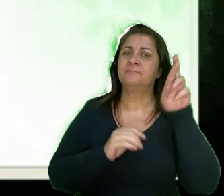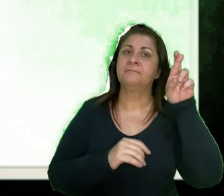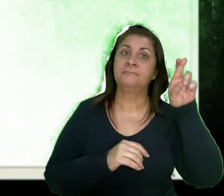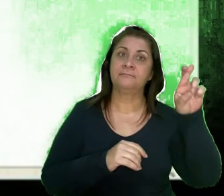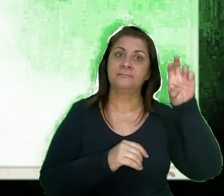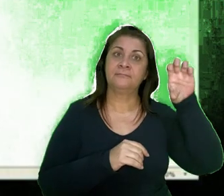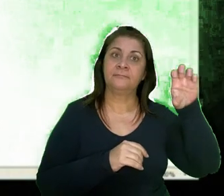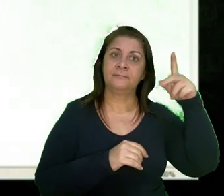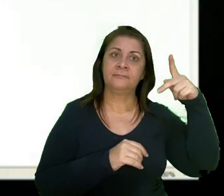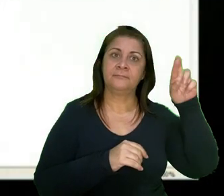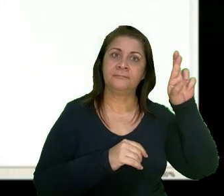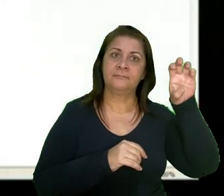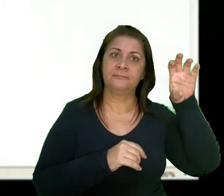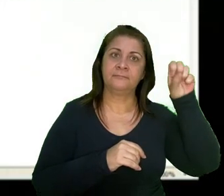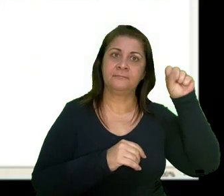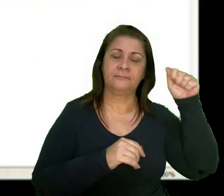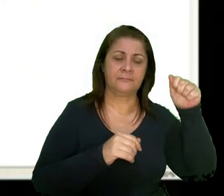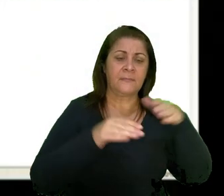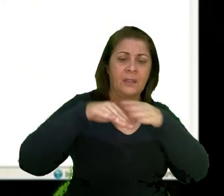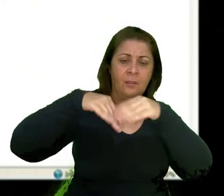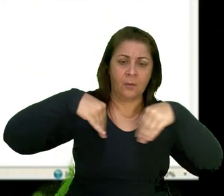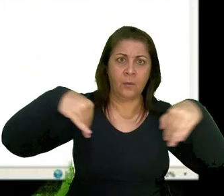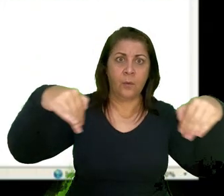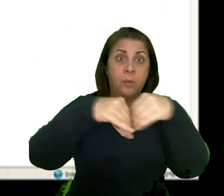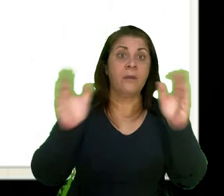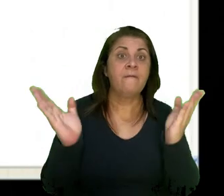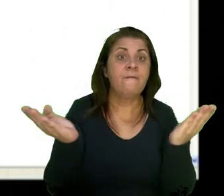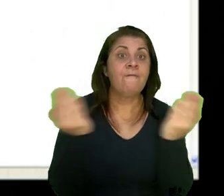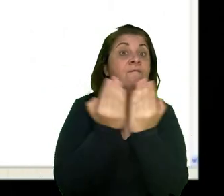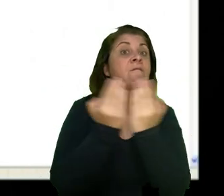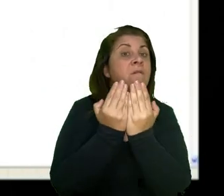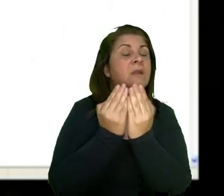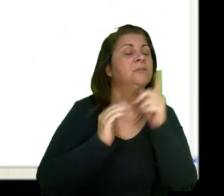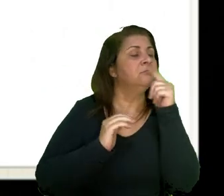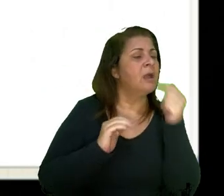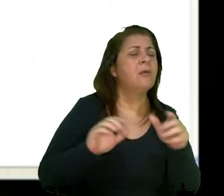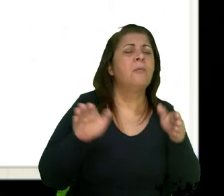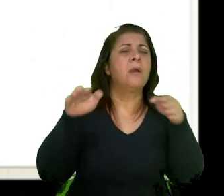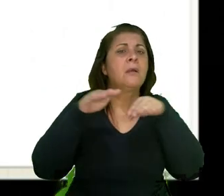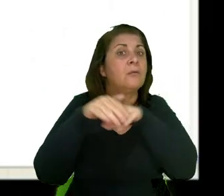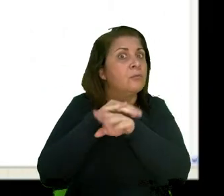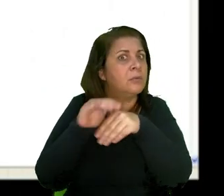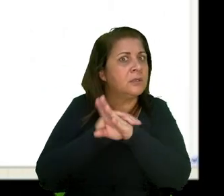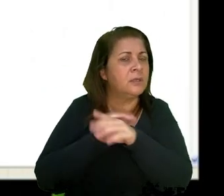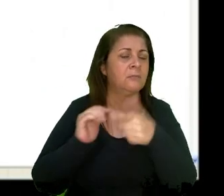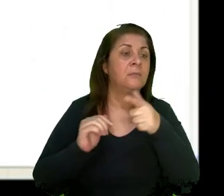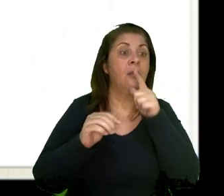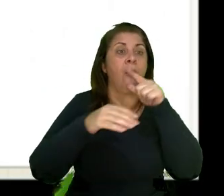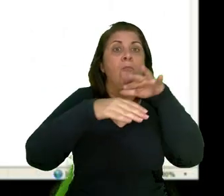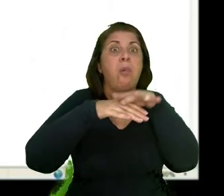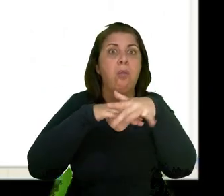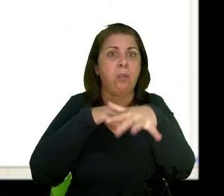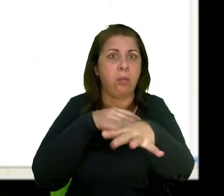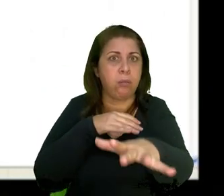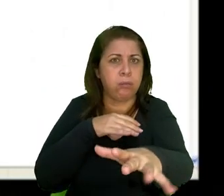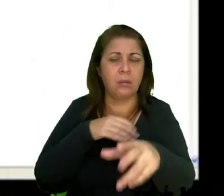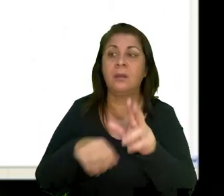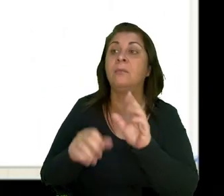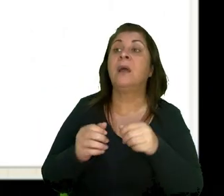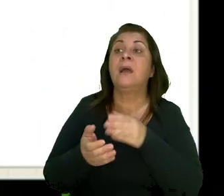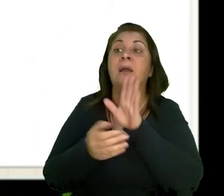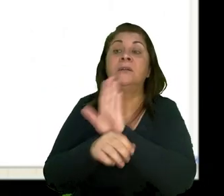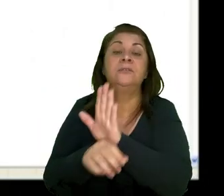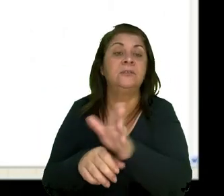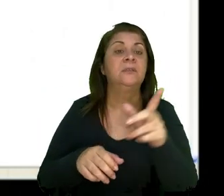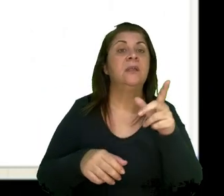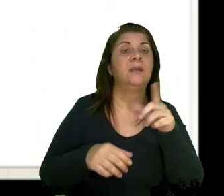Represa Um paredão barra as águas dos rios com o objetivo de regularizar a vazão da água para evitar enchentes, abastecer